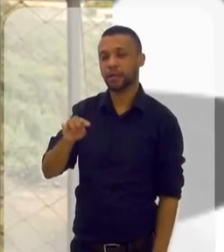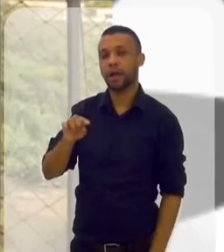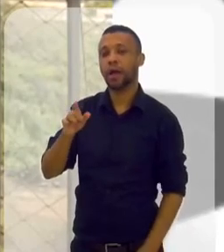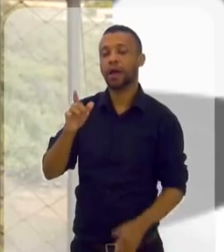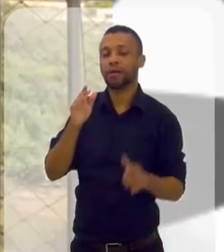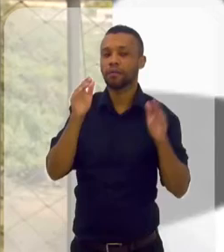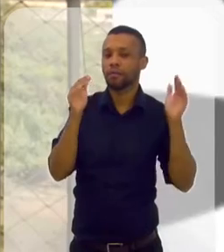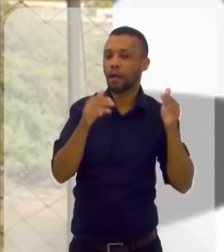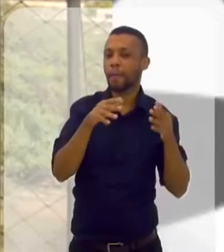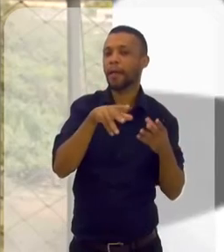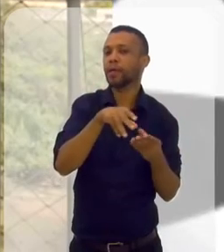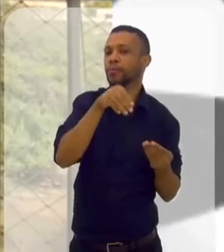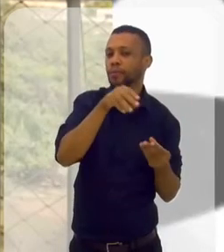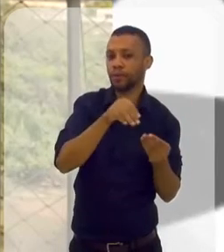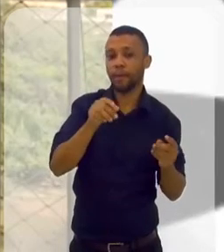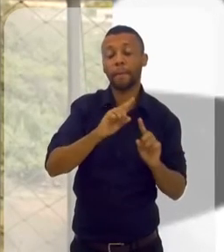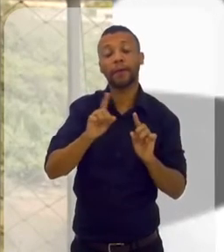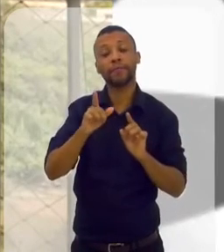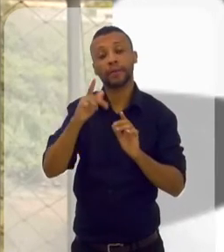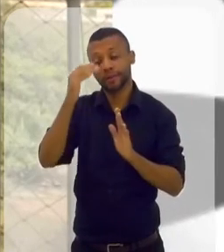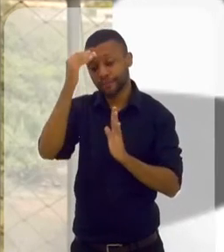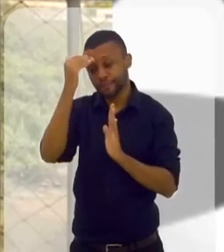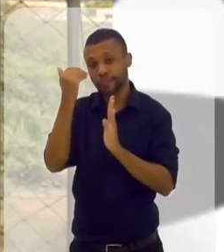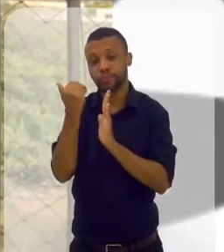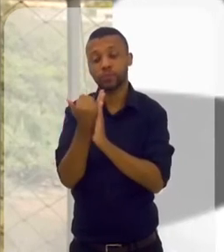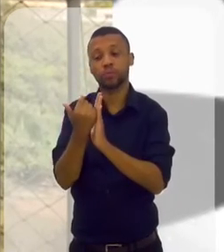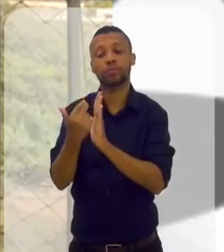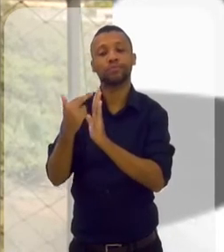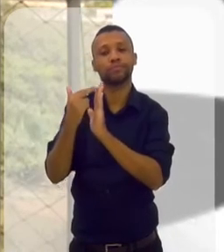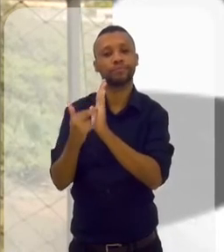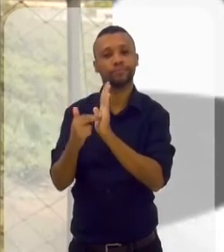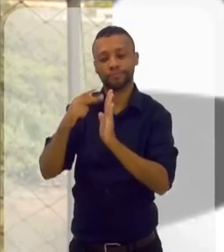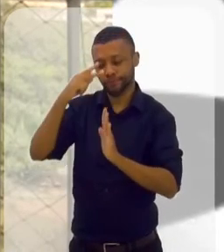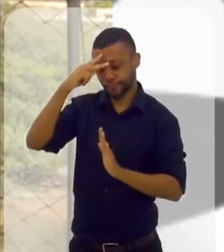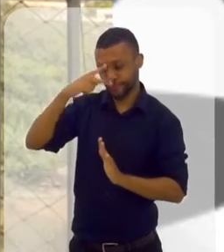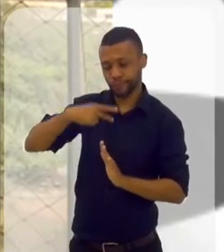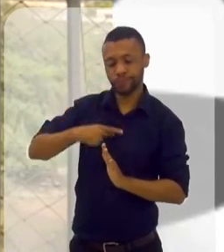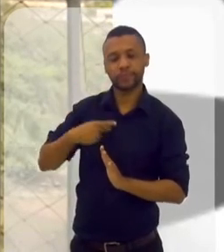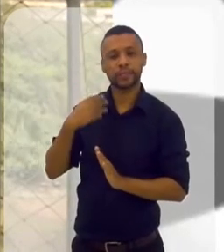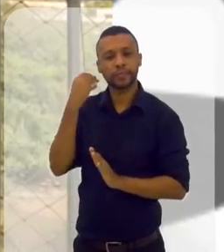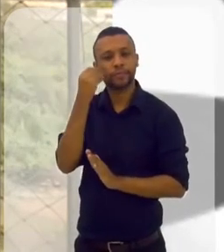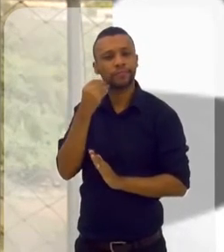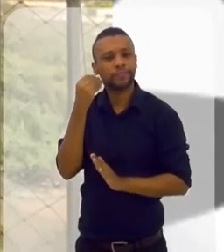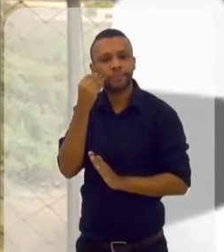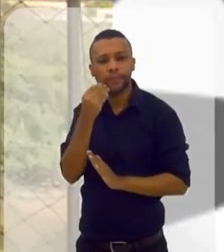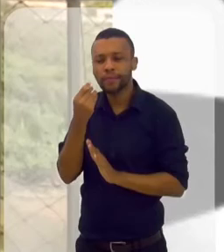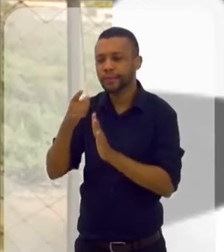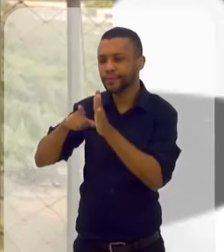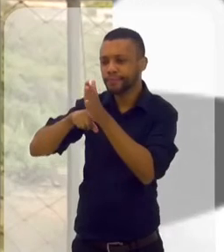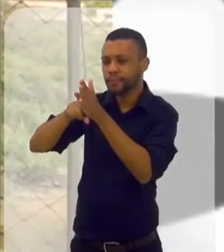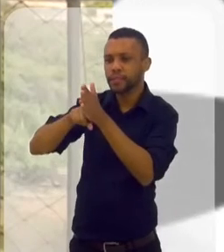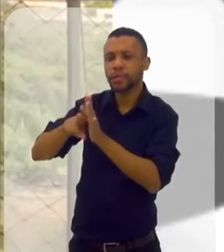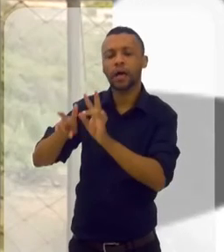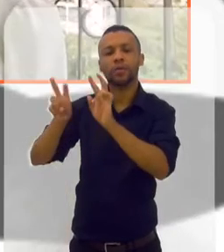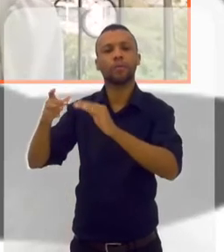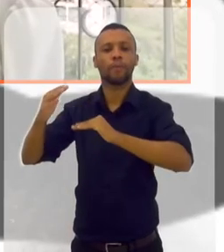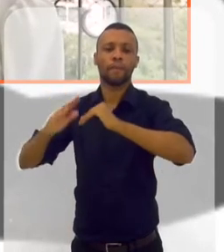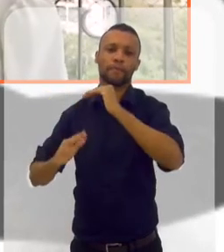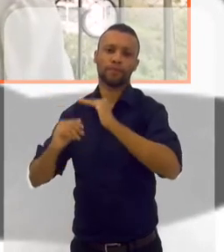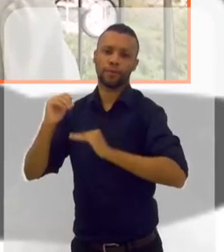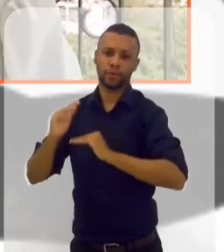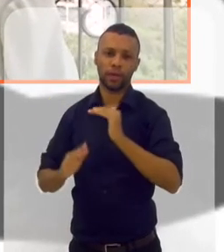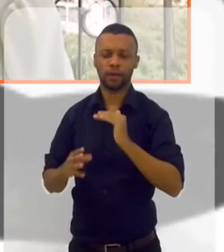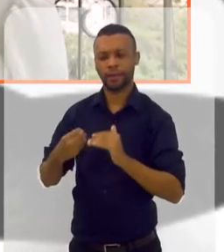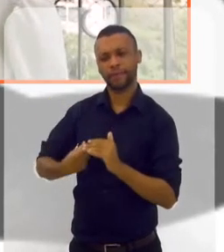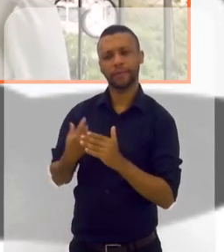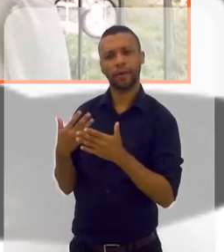hipnoterapeuta que esteja de acordo com os seus valores, com o que você se identifica, você também estuda a pessoa. E a pessoa chega e e fala assim, olha,